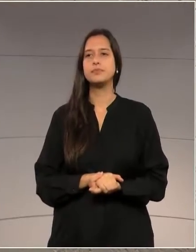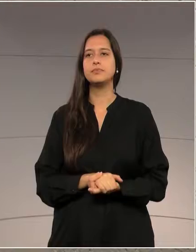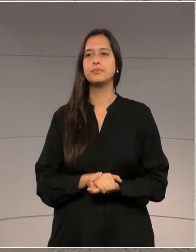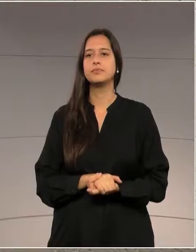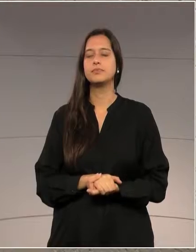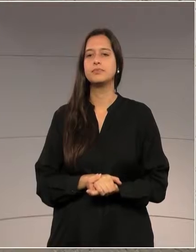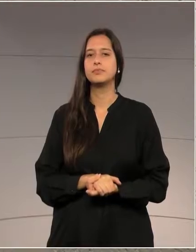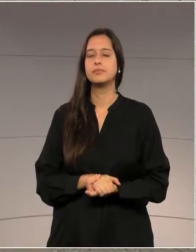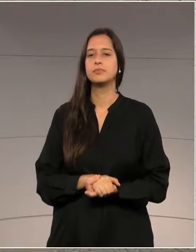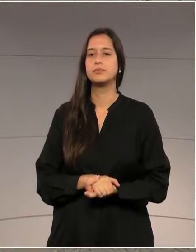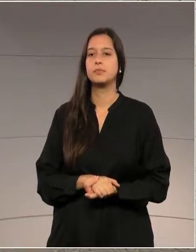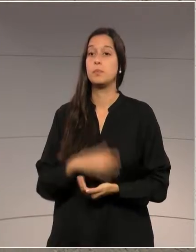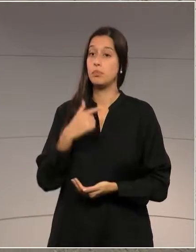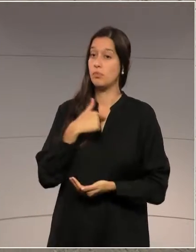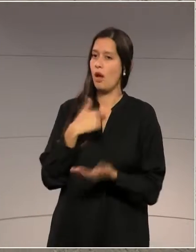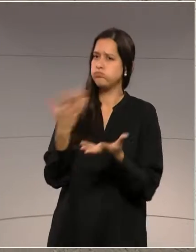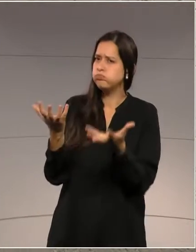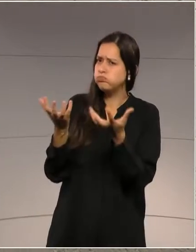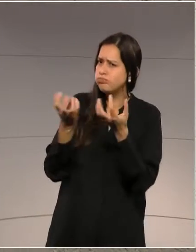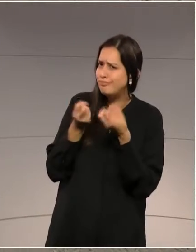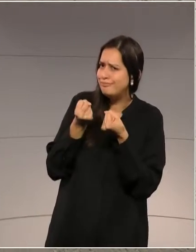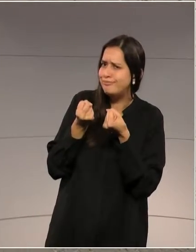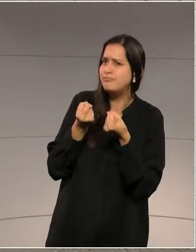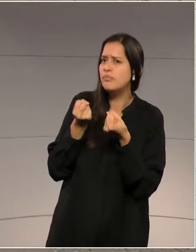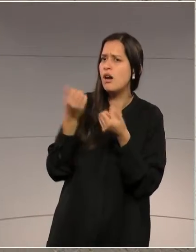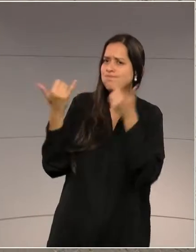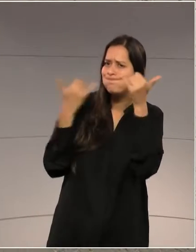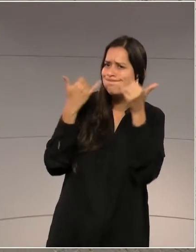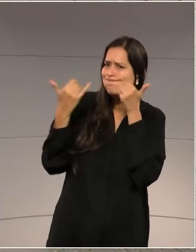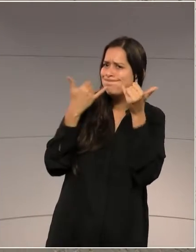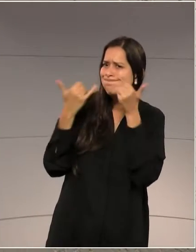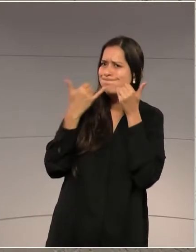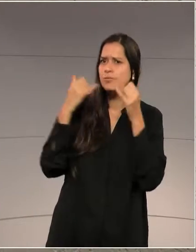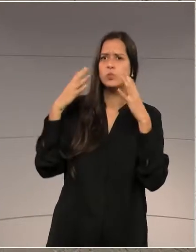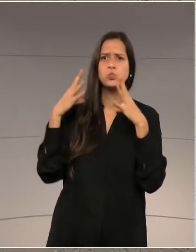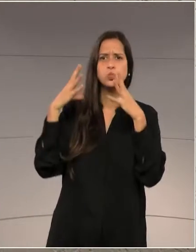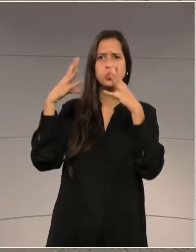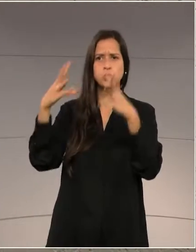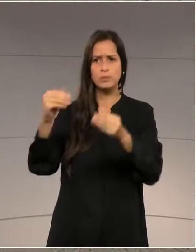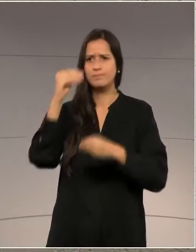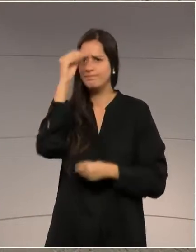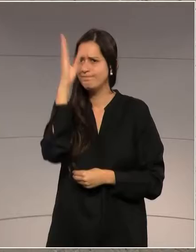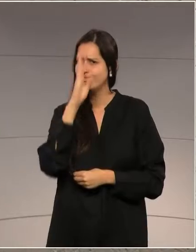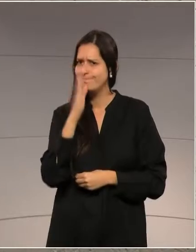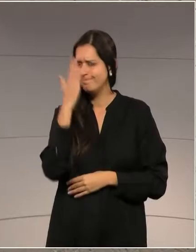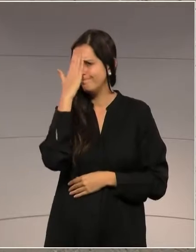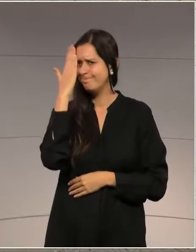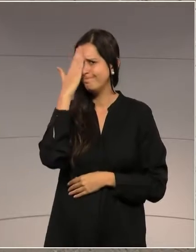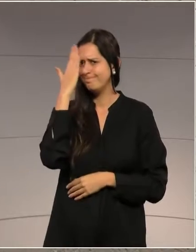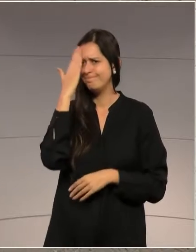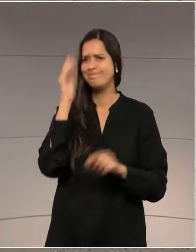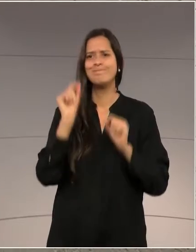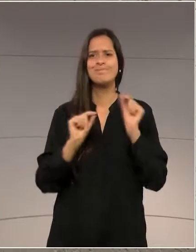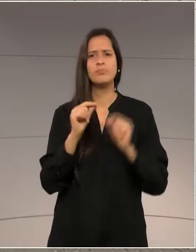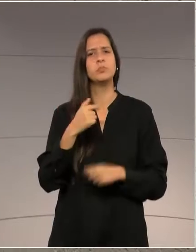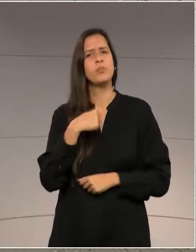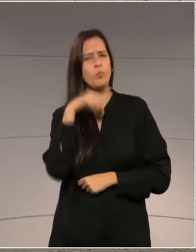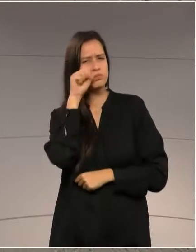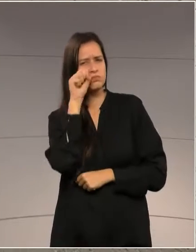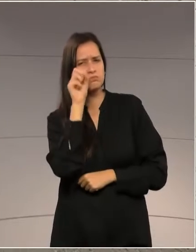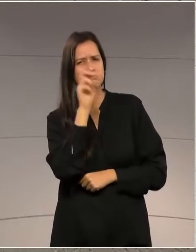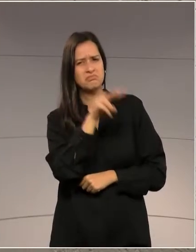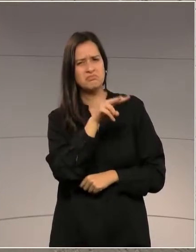Eu recebi uma notícia, como todos os brasileiros, semana passada, fui atrás de ouvir uma série de